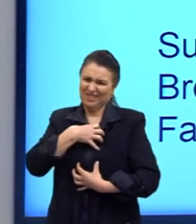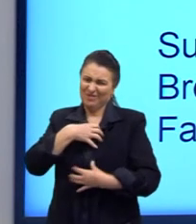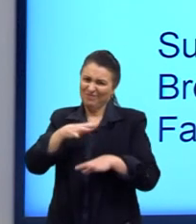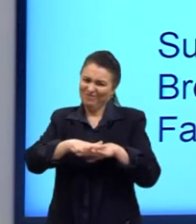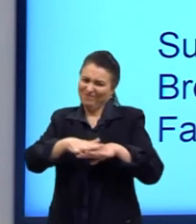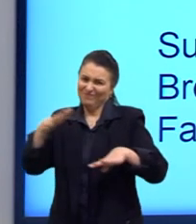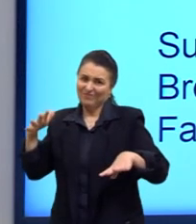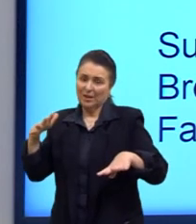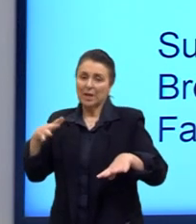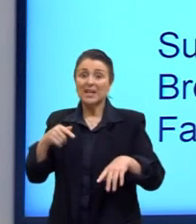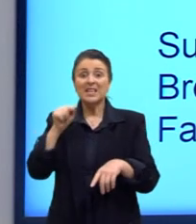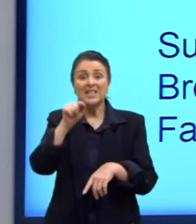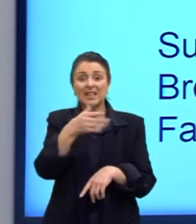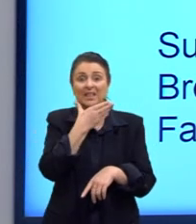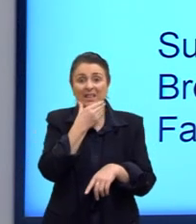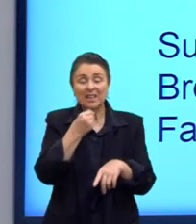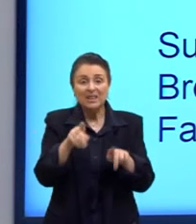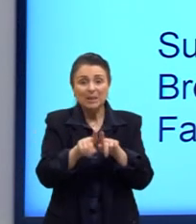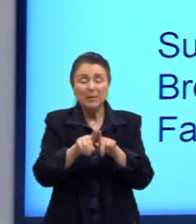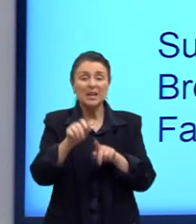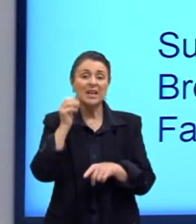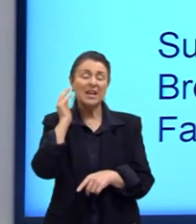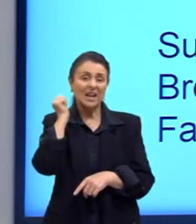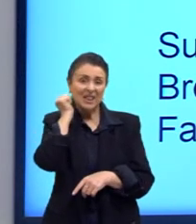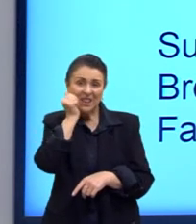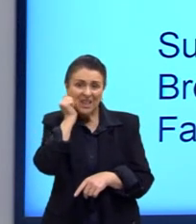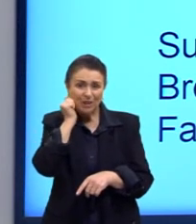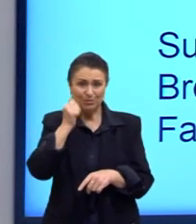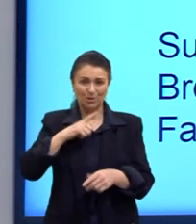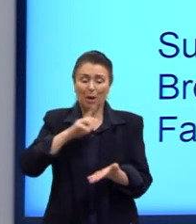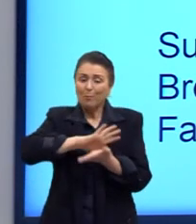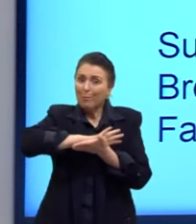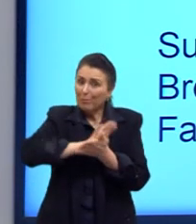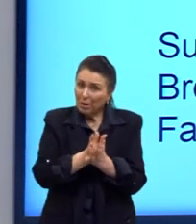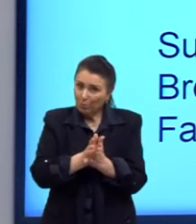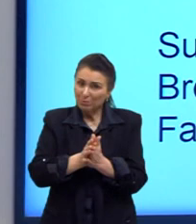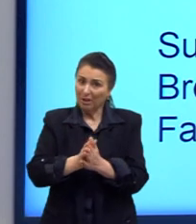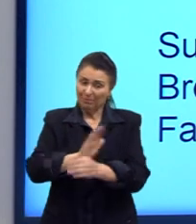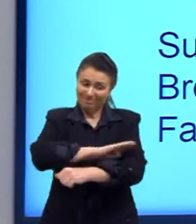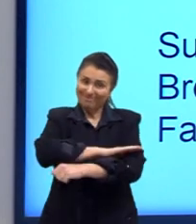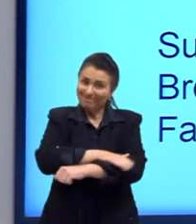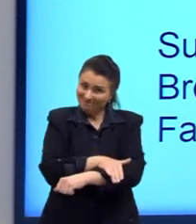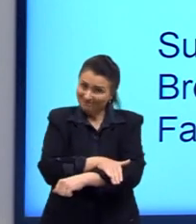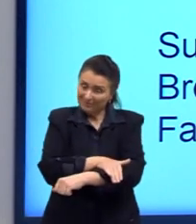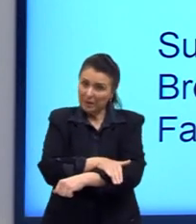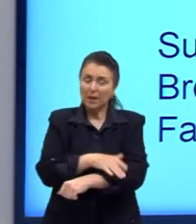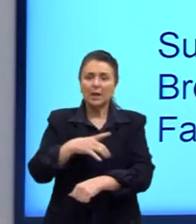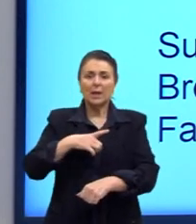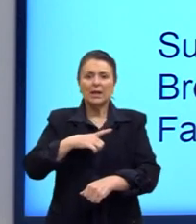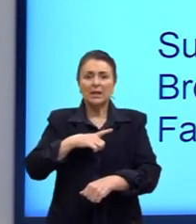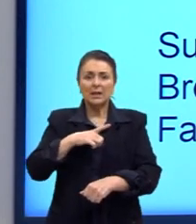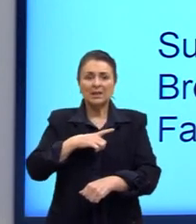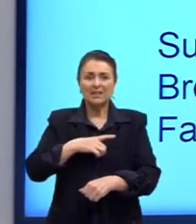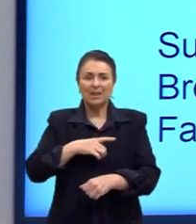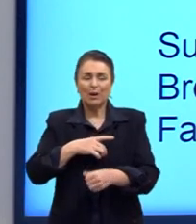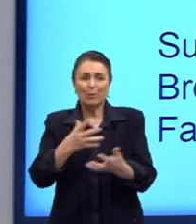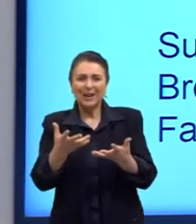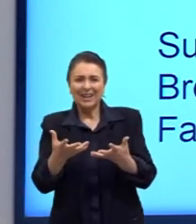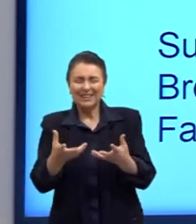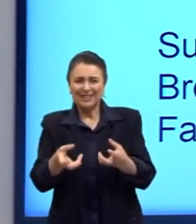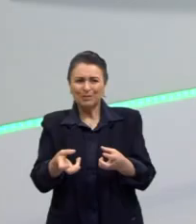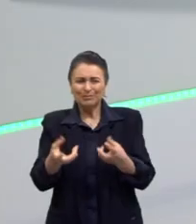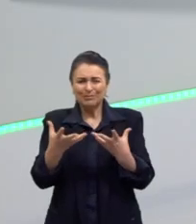negro ele tem essa fixação, ele sofria questão de preconceito racial, então ele tem a fixação muito pela cor branca quando ele